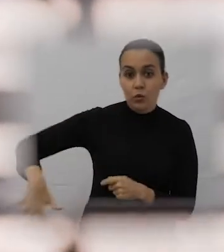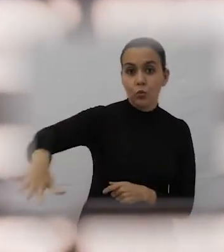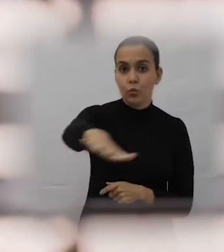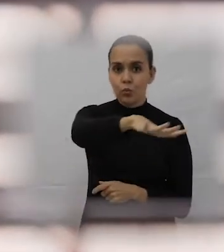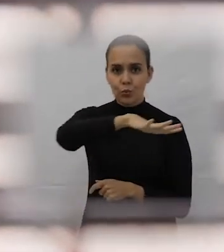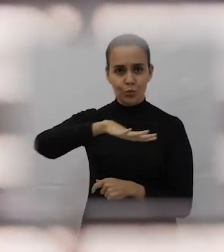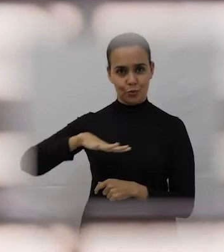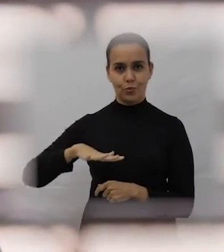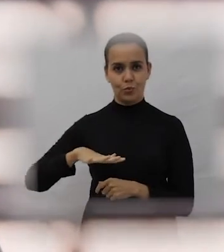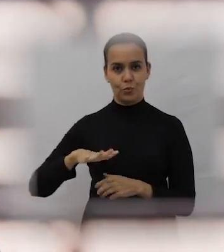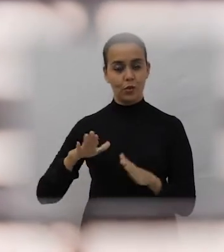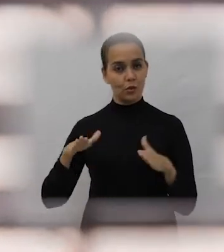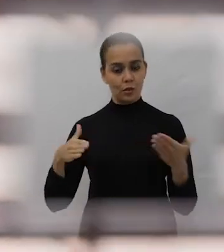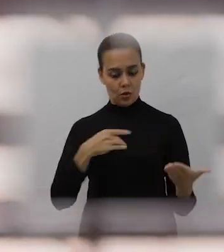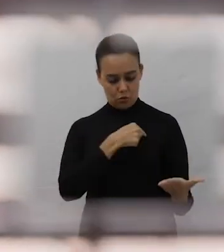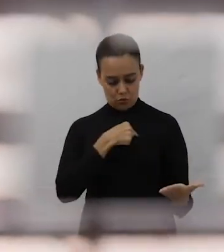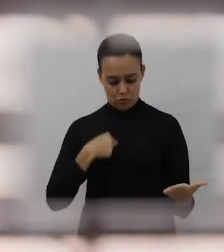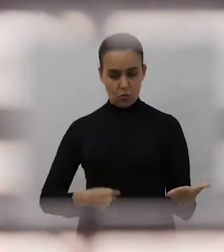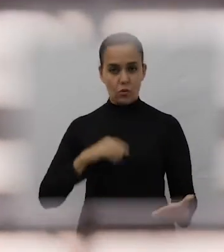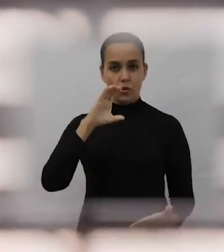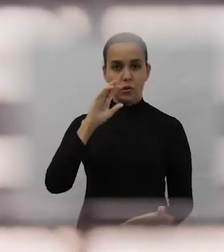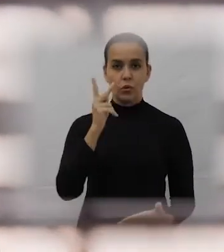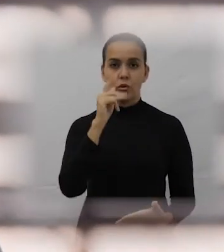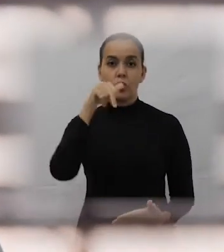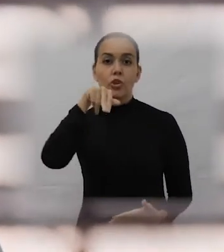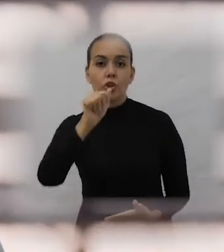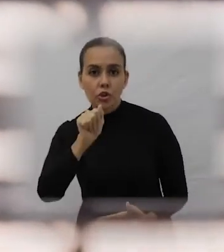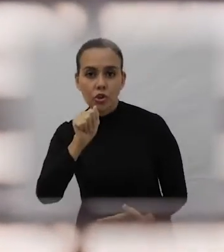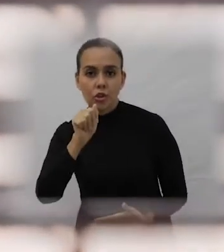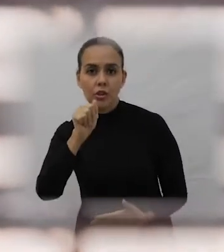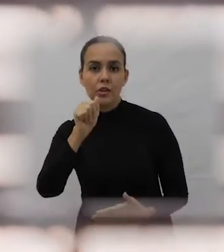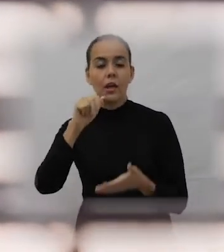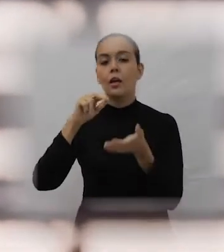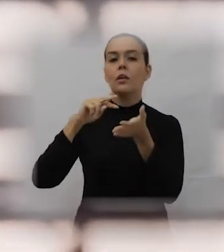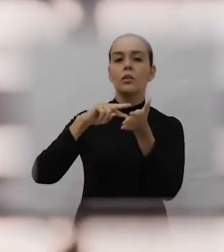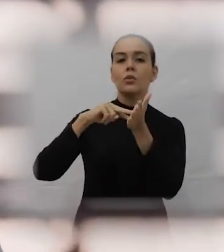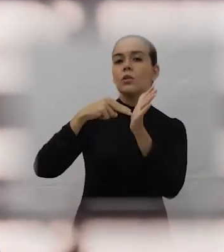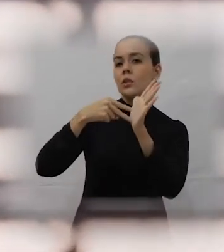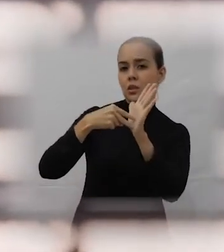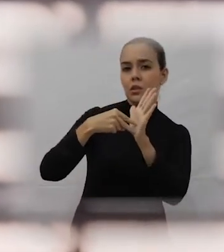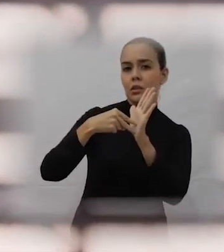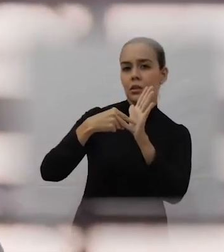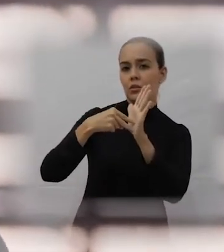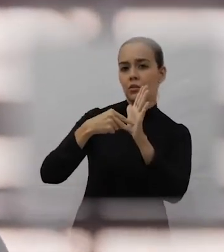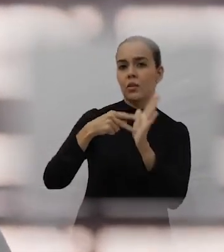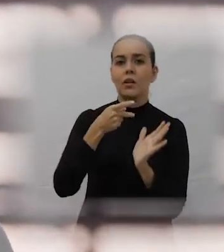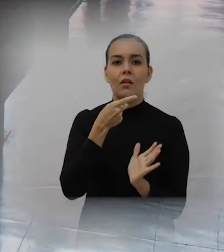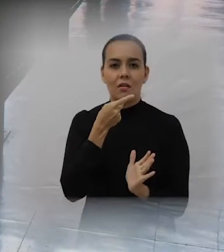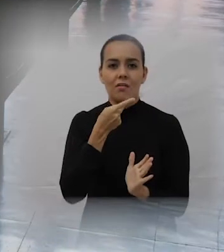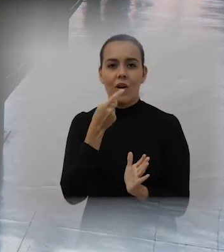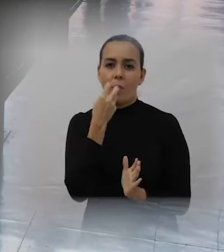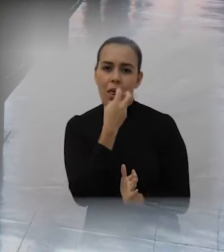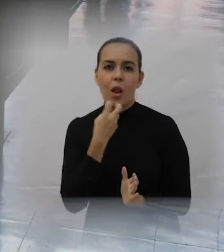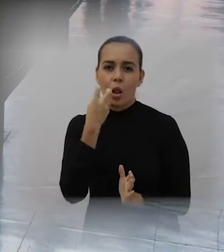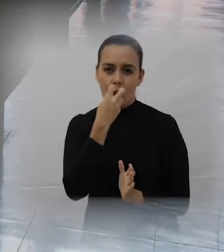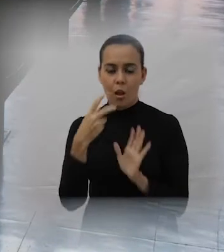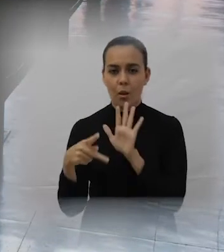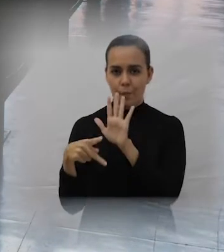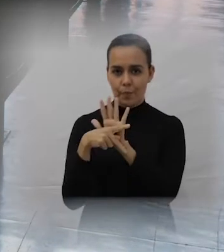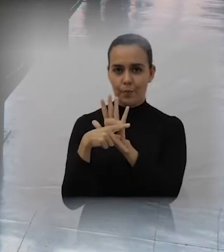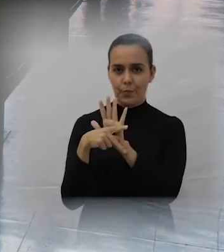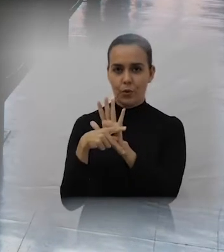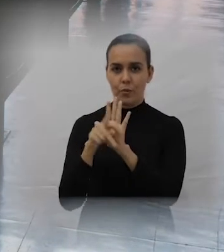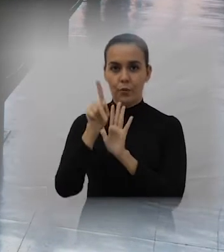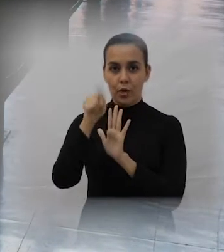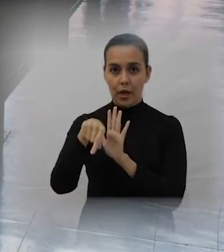perdoem pela pronúncia, os que falam mandarim, mas significa literalmente o país do meio. Então eles se veem, e nos